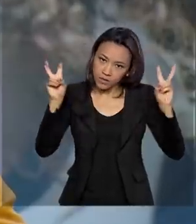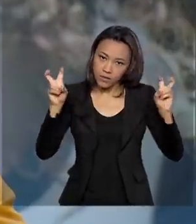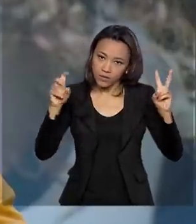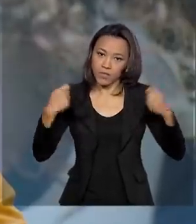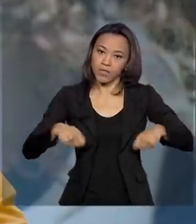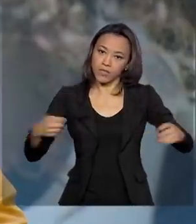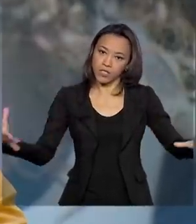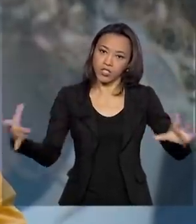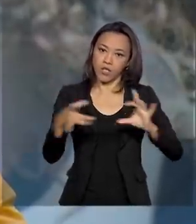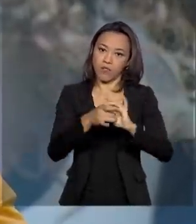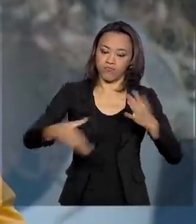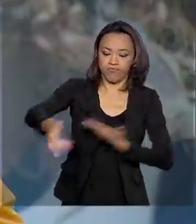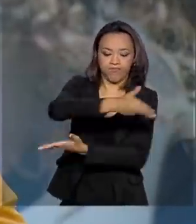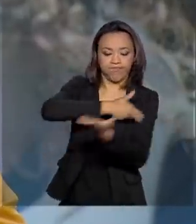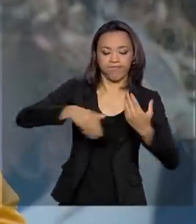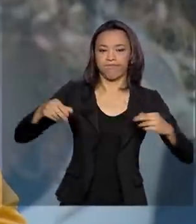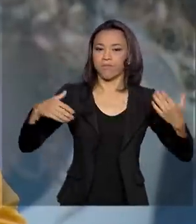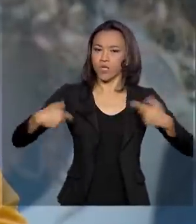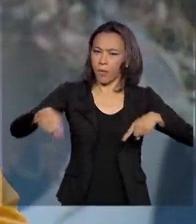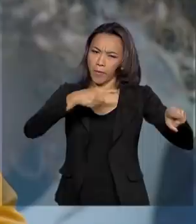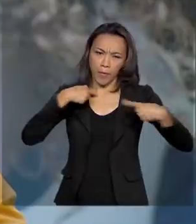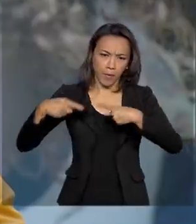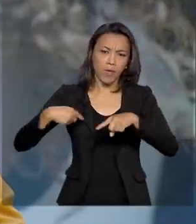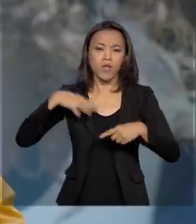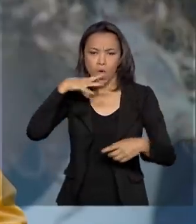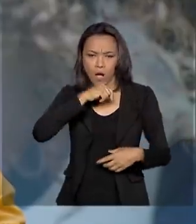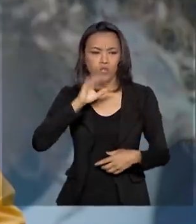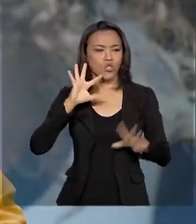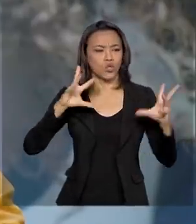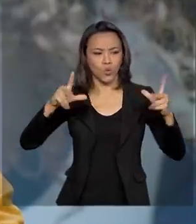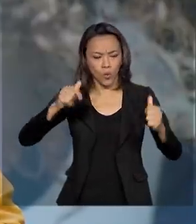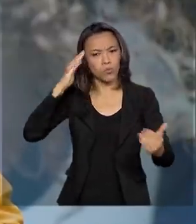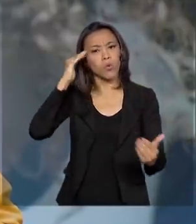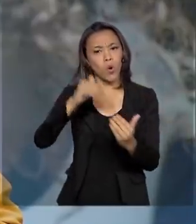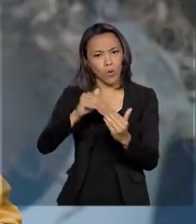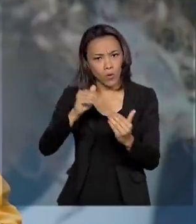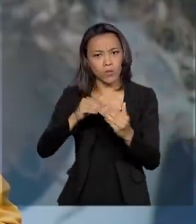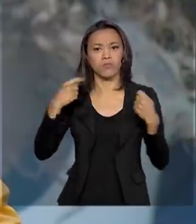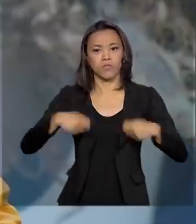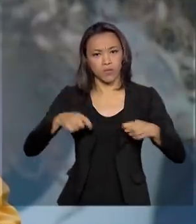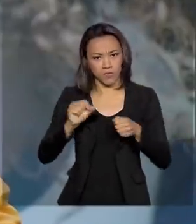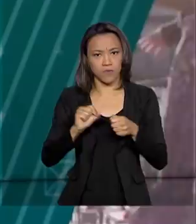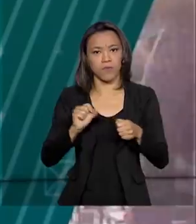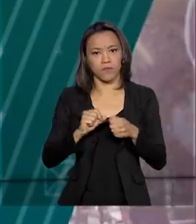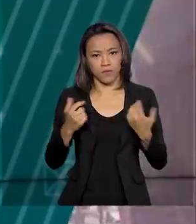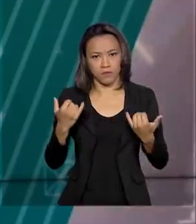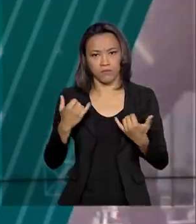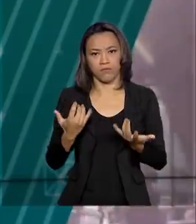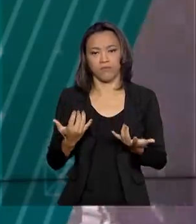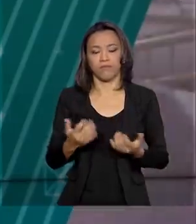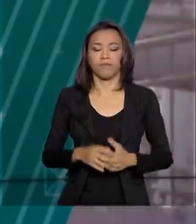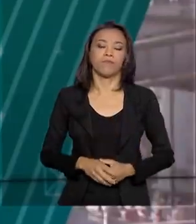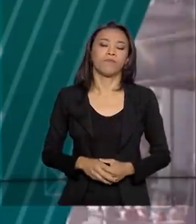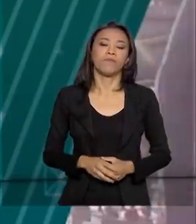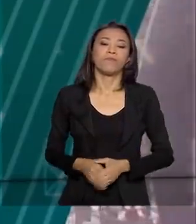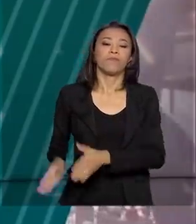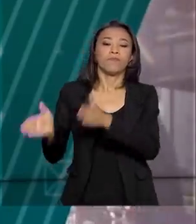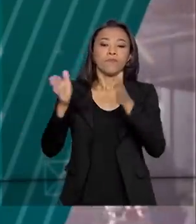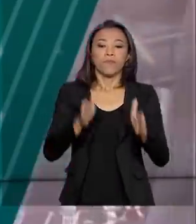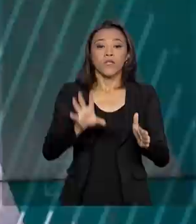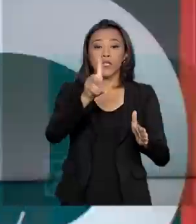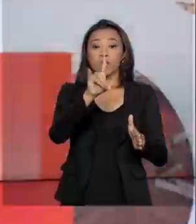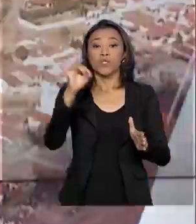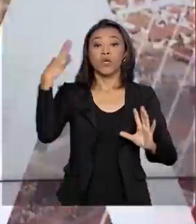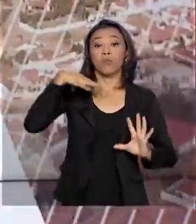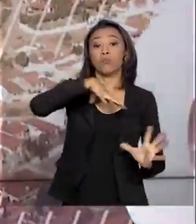nos unir. E eu acho que está todo mundo concordando com isso. A gente precisava fazer alguma coisa. E o Dia Mundial